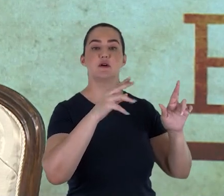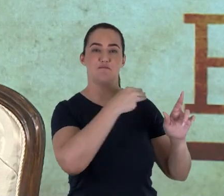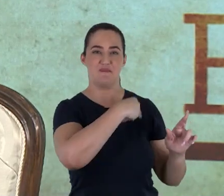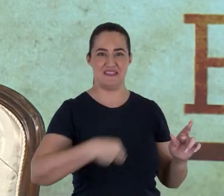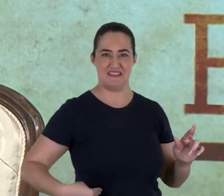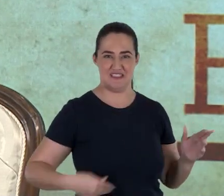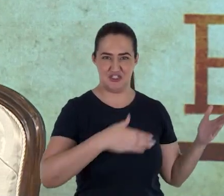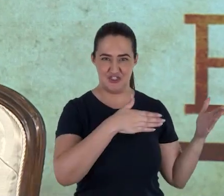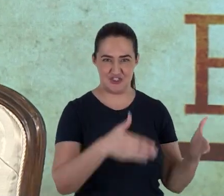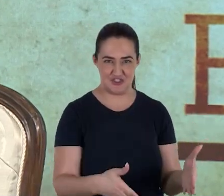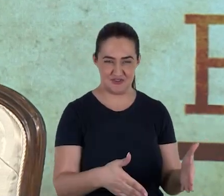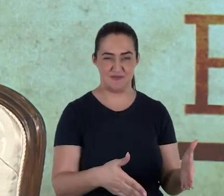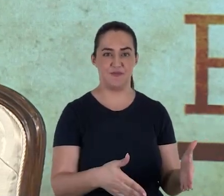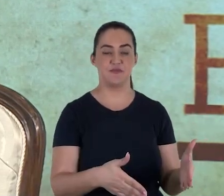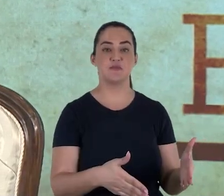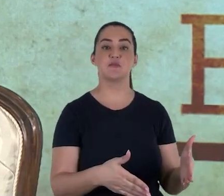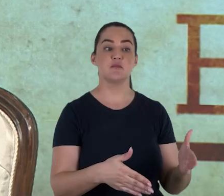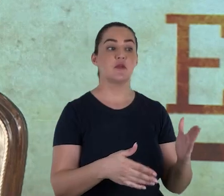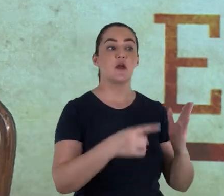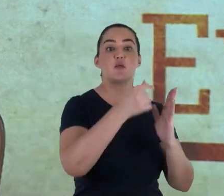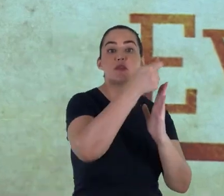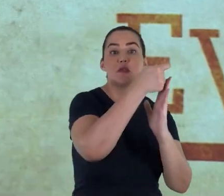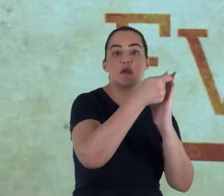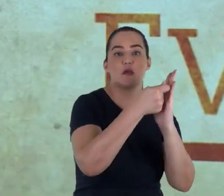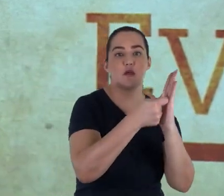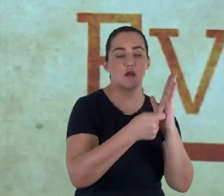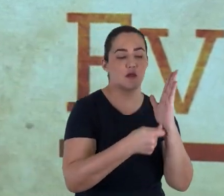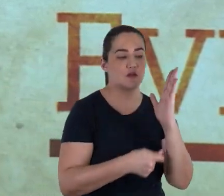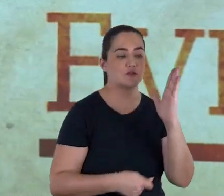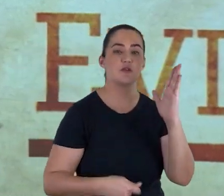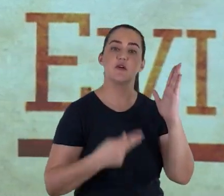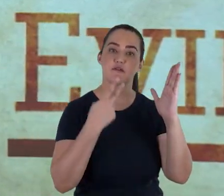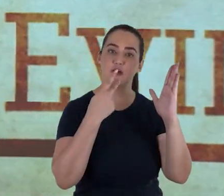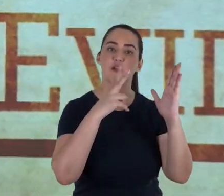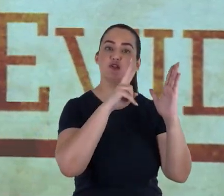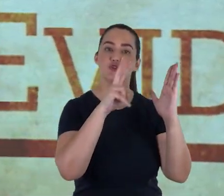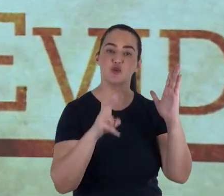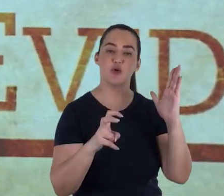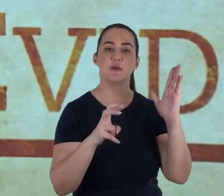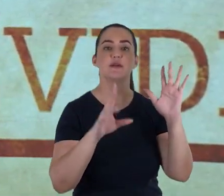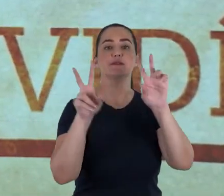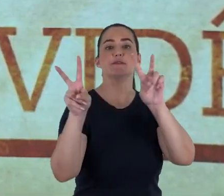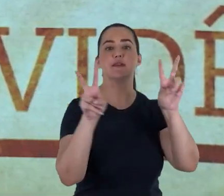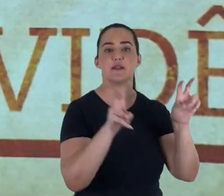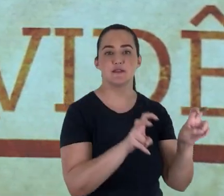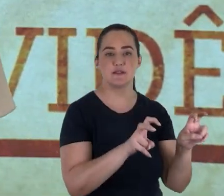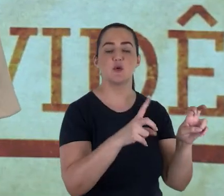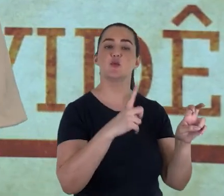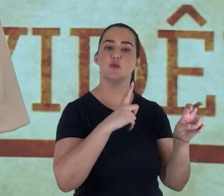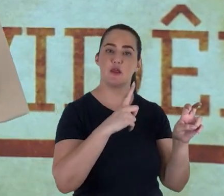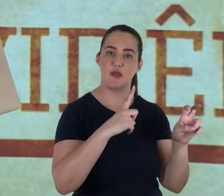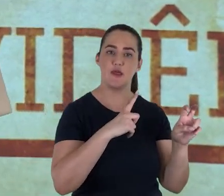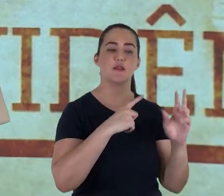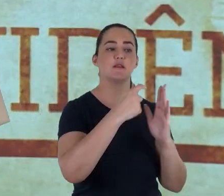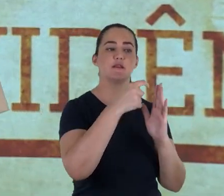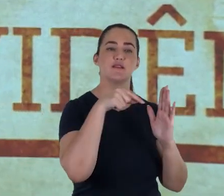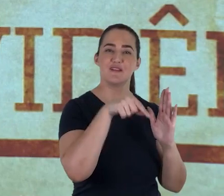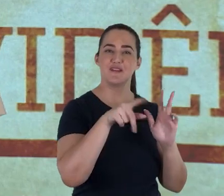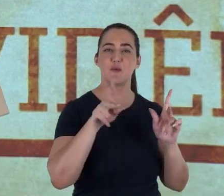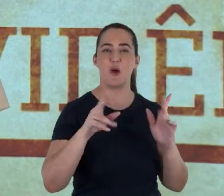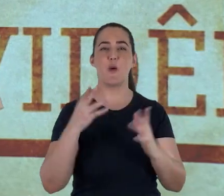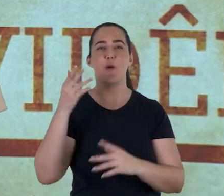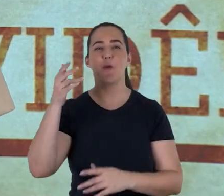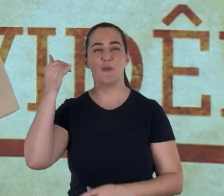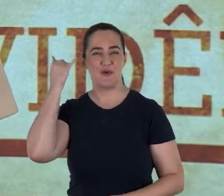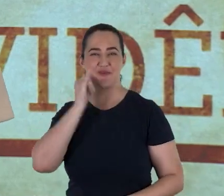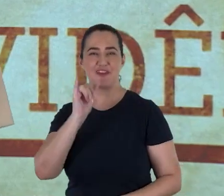daquele grupo. Ou seja, esse fragmento emprega a fórmula de citação que está escrito no livro do